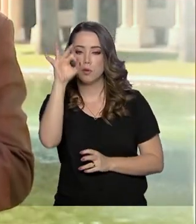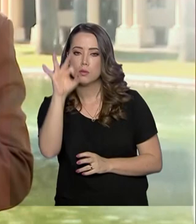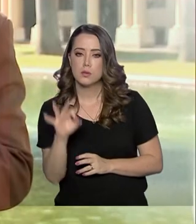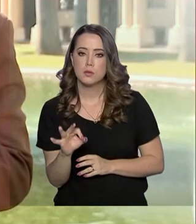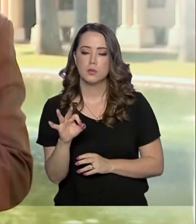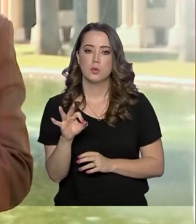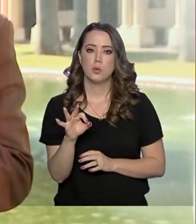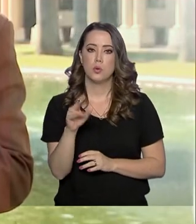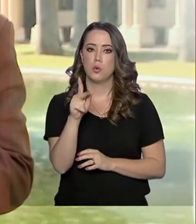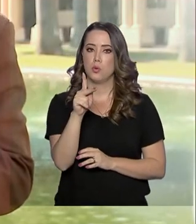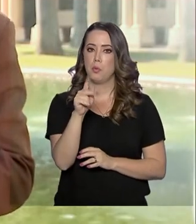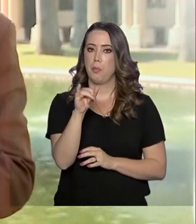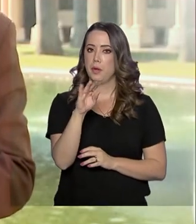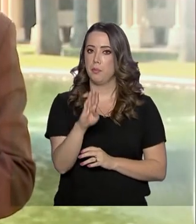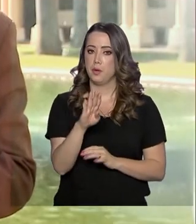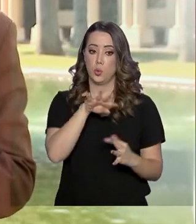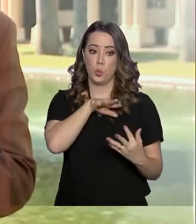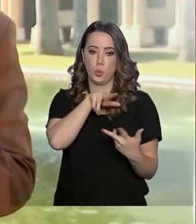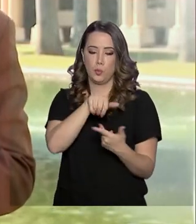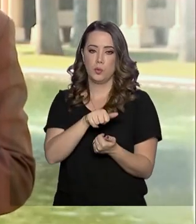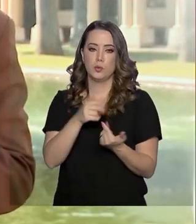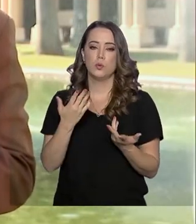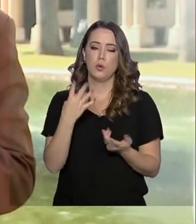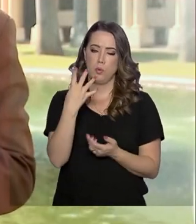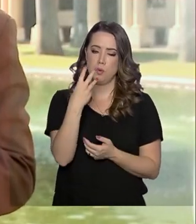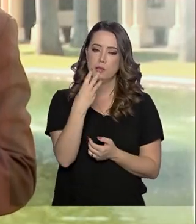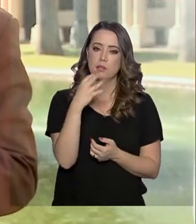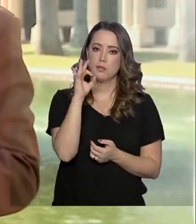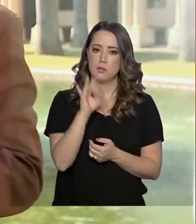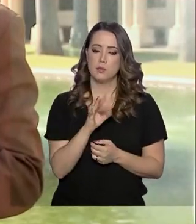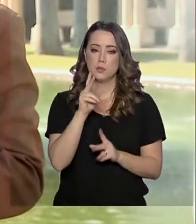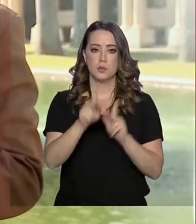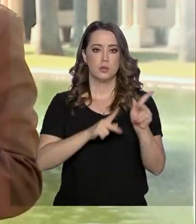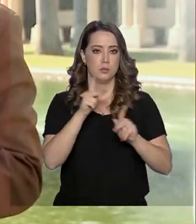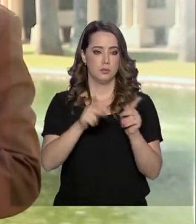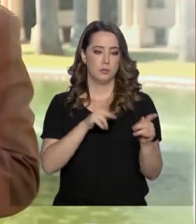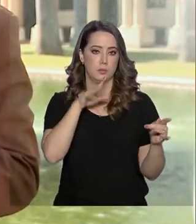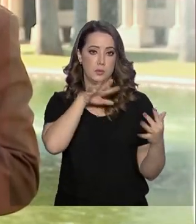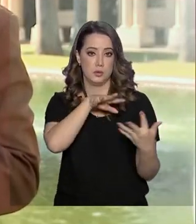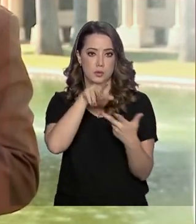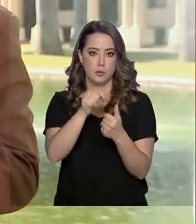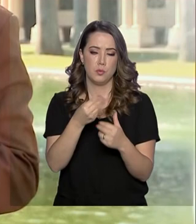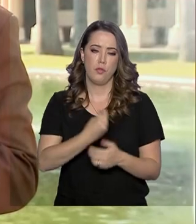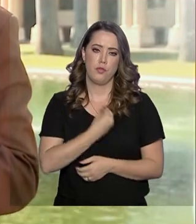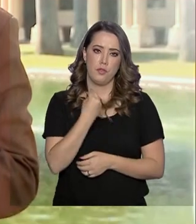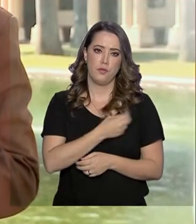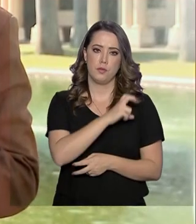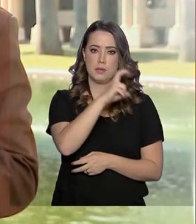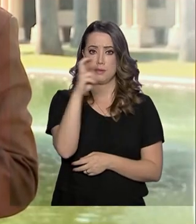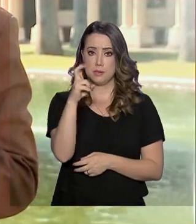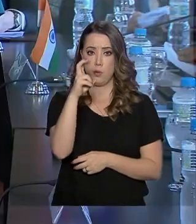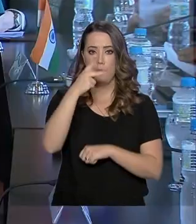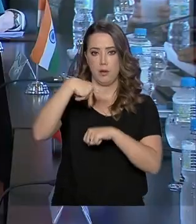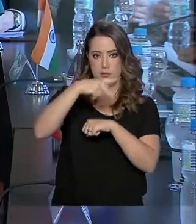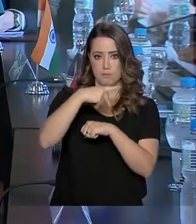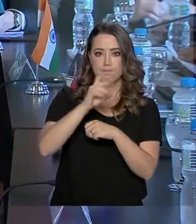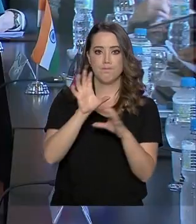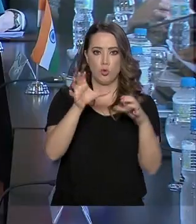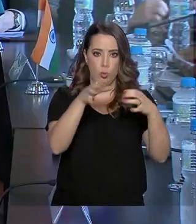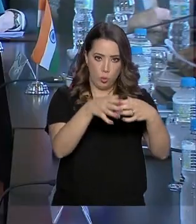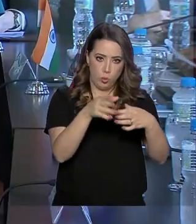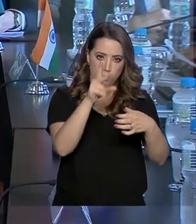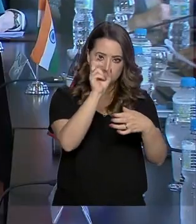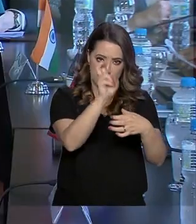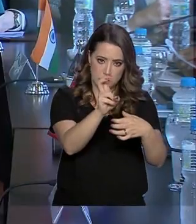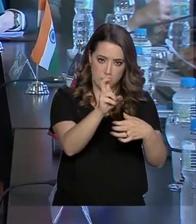% do produto interno bruto do mundo e 43% da população do planeta vive nesses cinco países. Os ministros